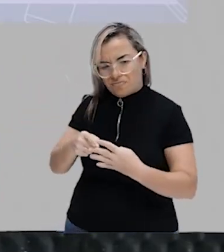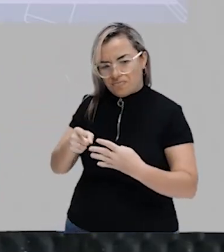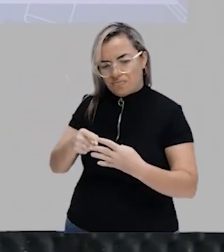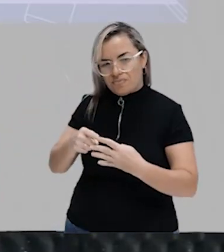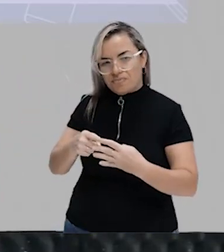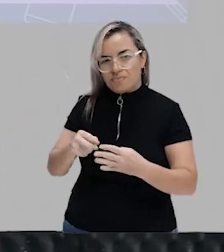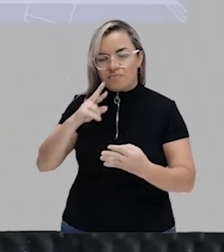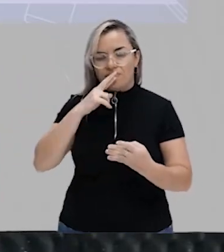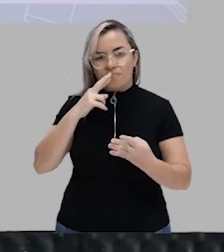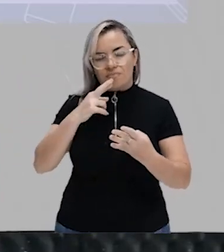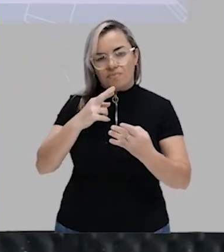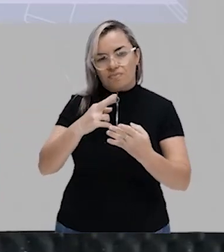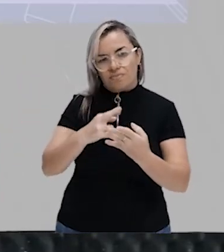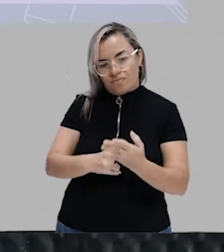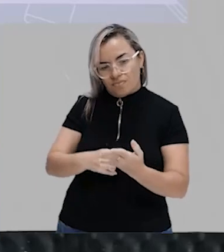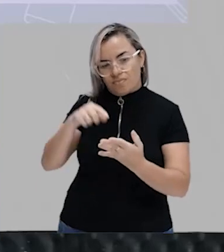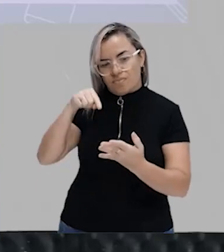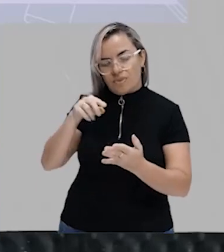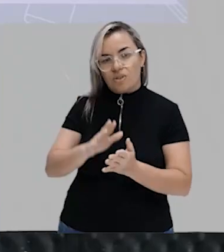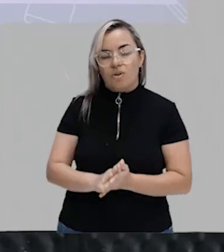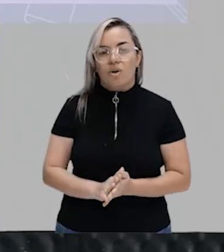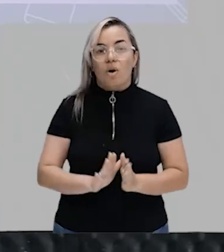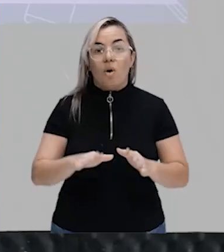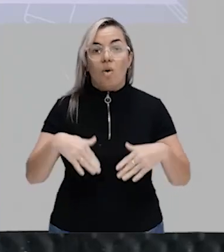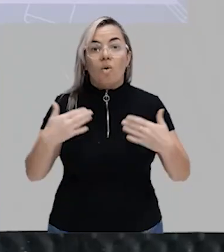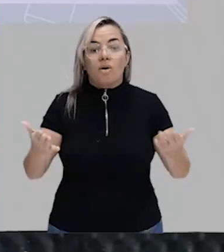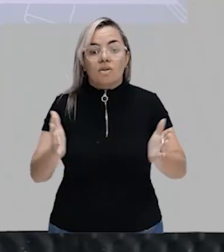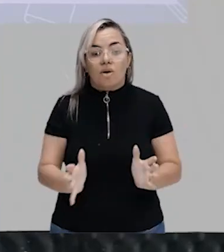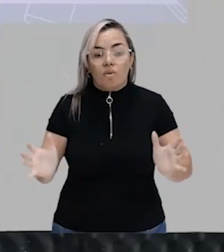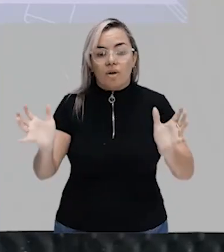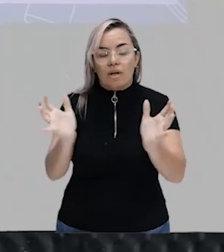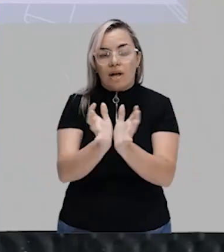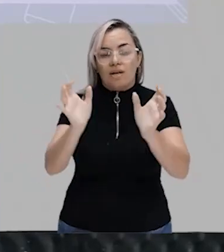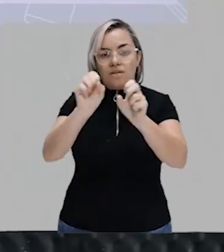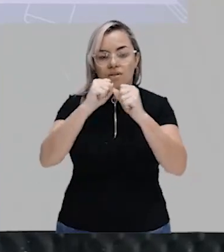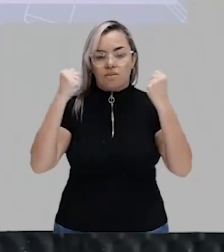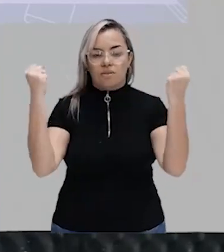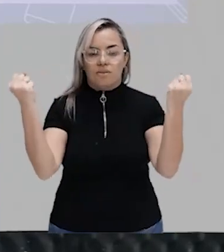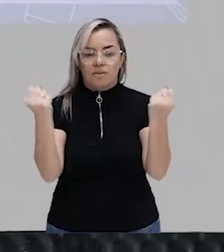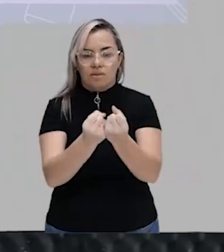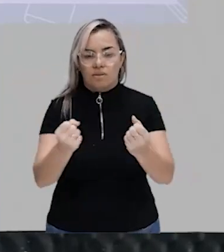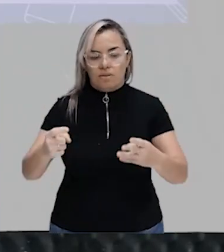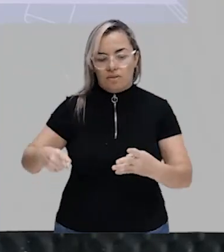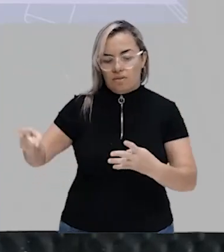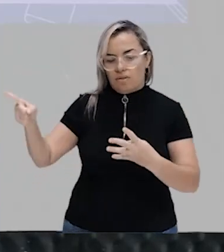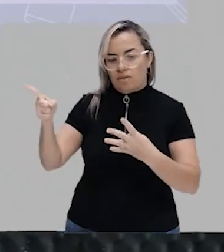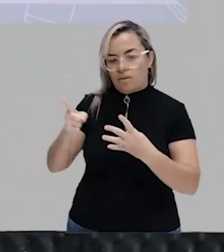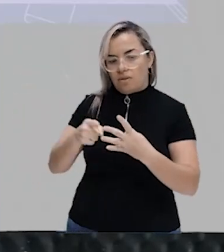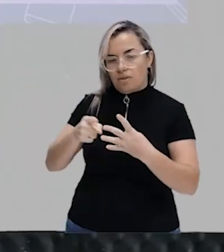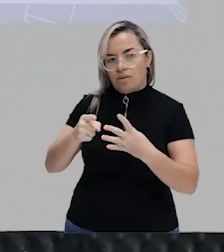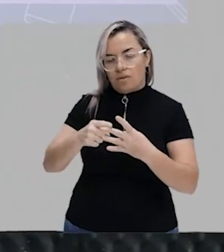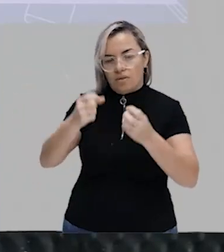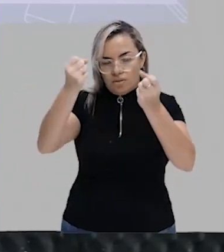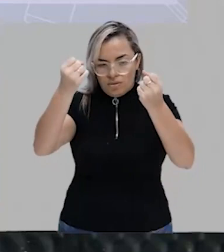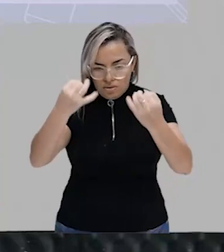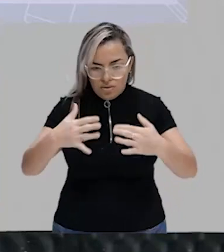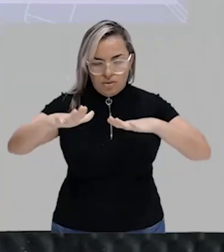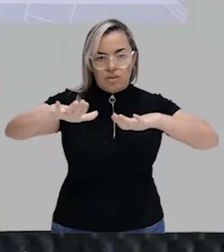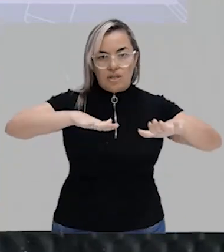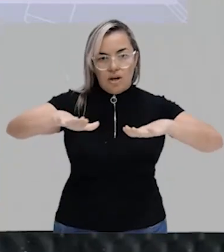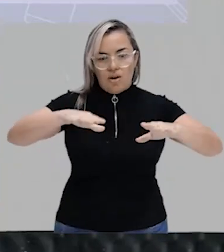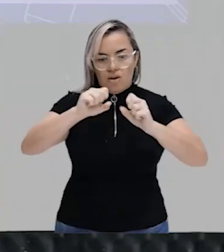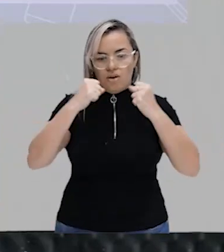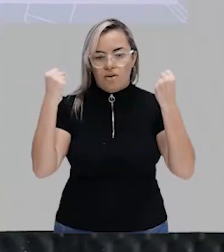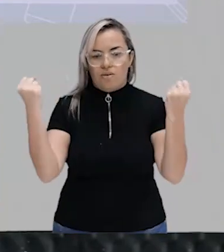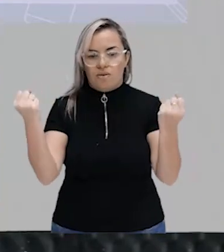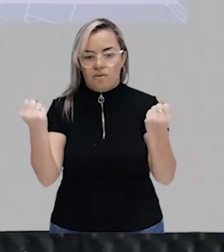a gente vai responder a seguinte pergunta, o que são classes sociais? Na segunda parte, eu vou falar sobre mobilidade